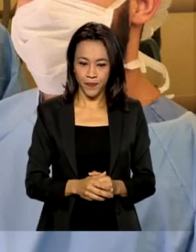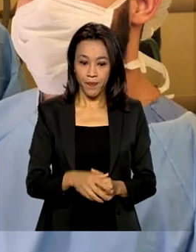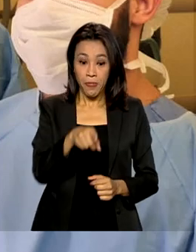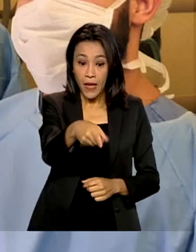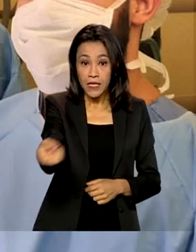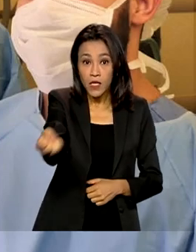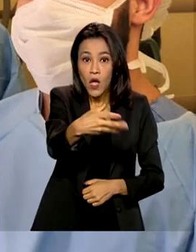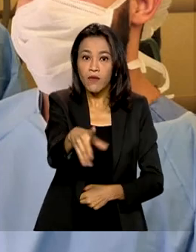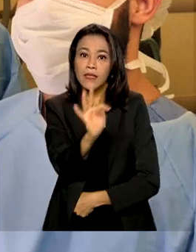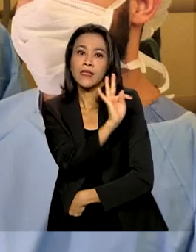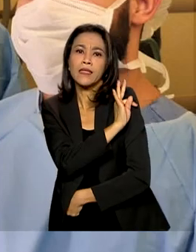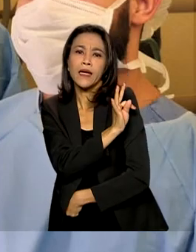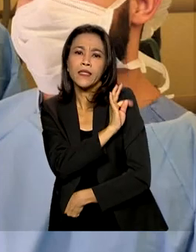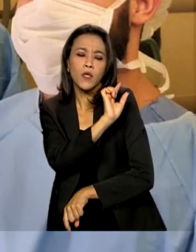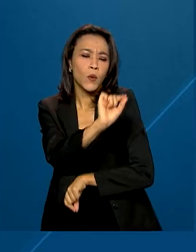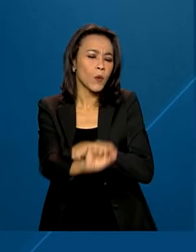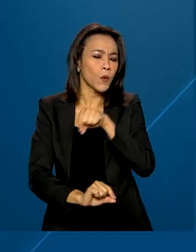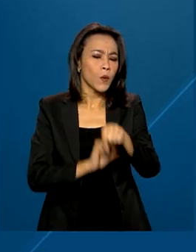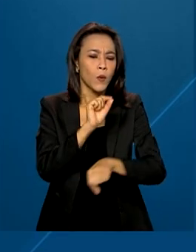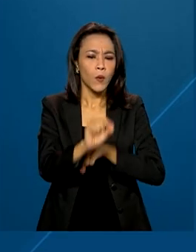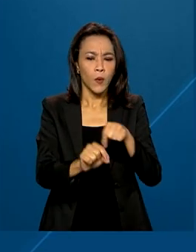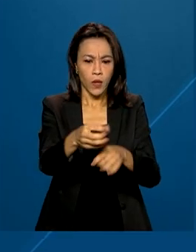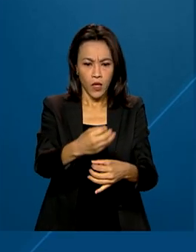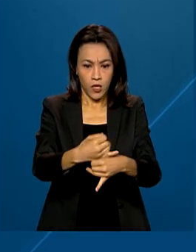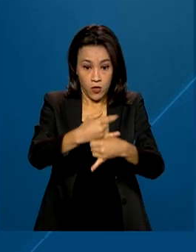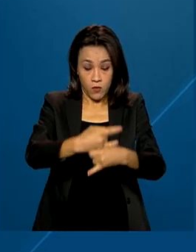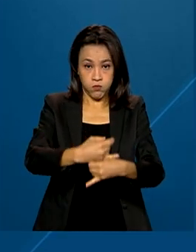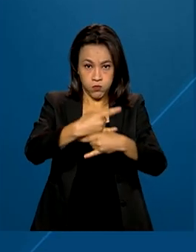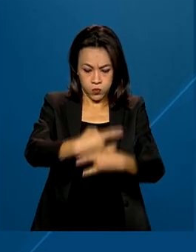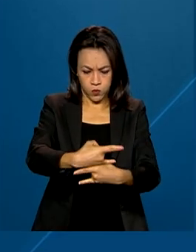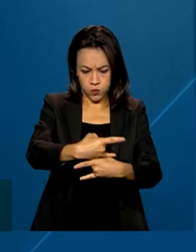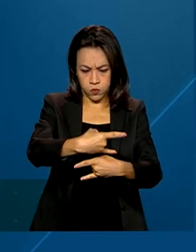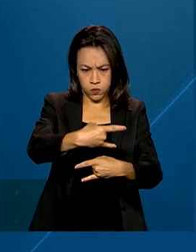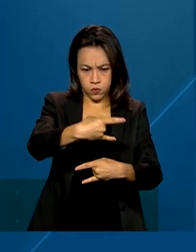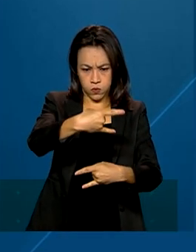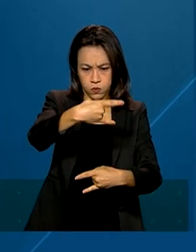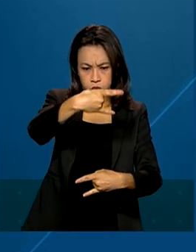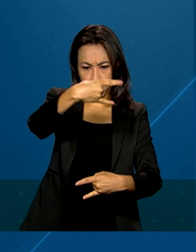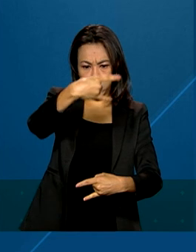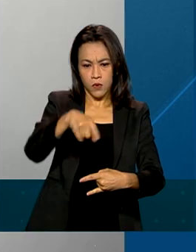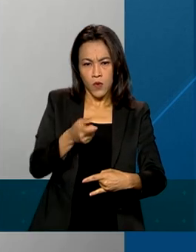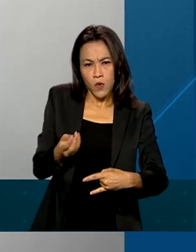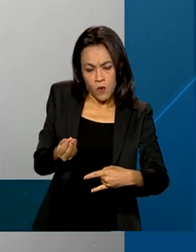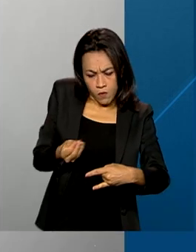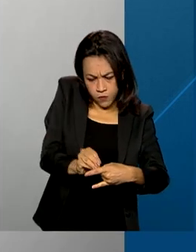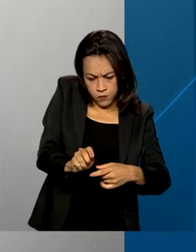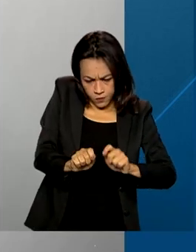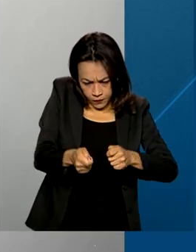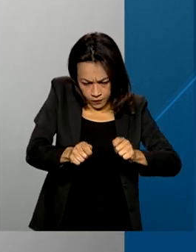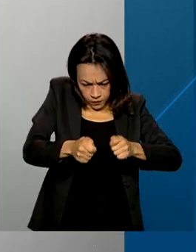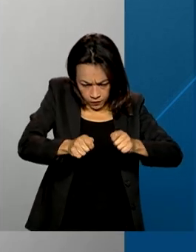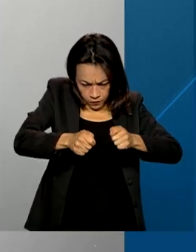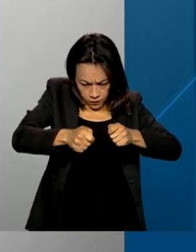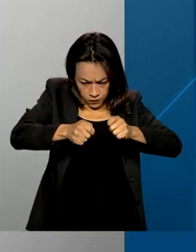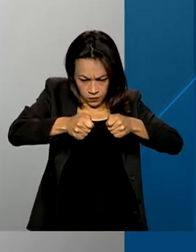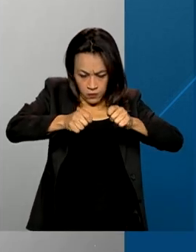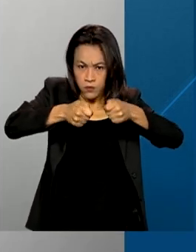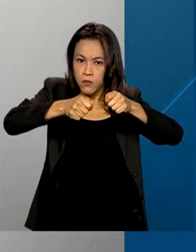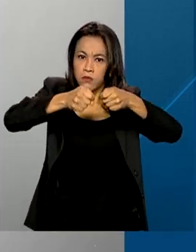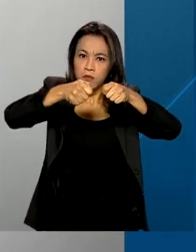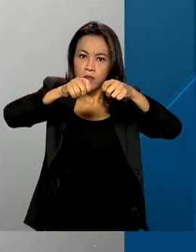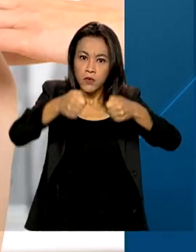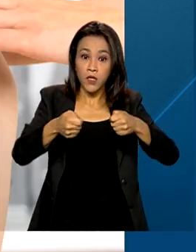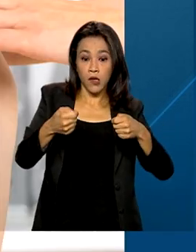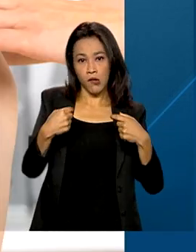nova técnica consiste em implantar parafusos em toda a coluna vertebral para corrigir quadros graves de